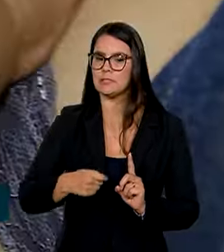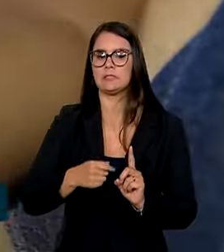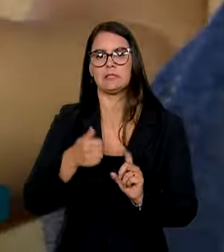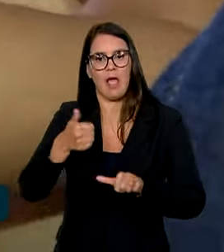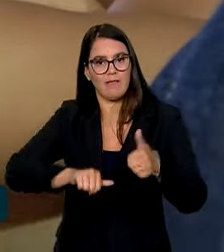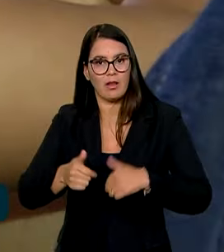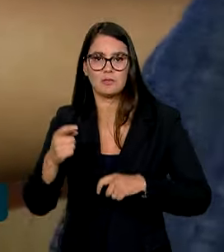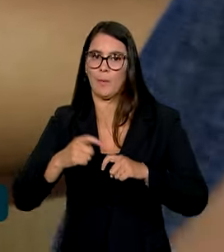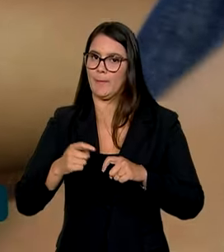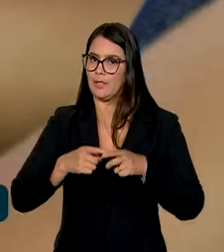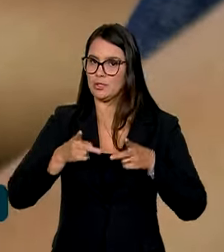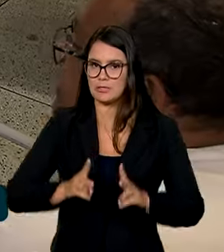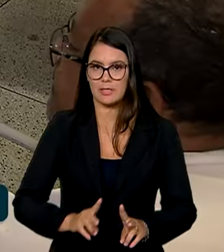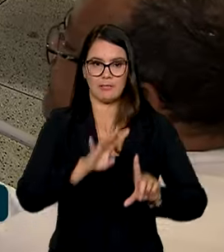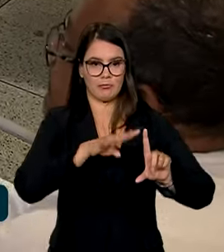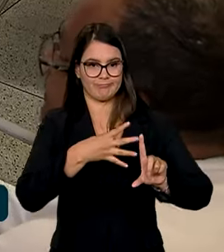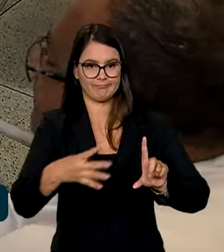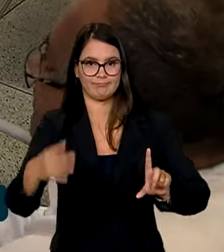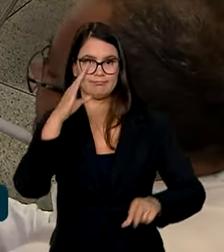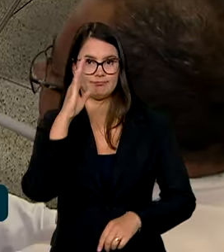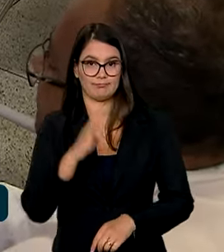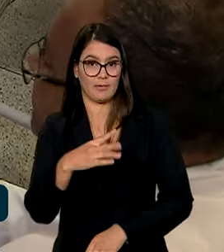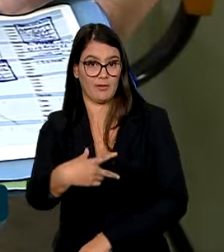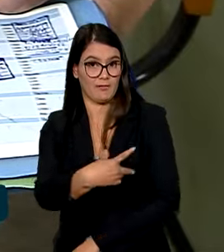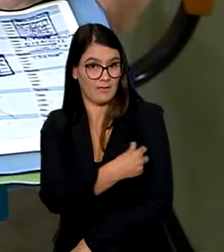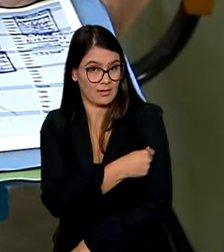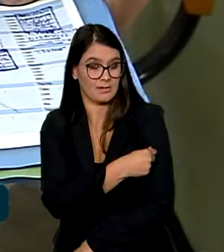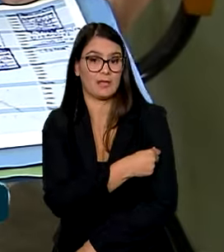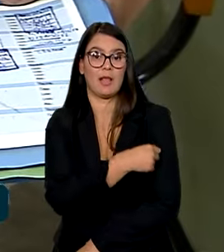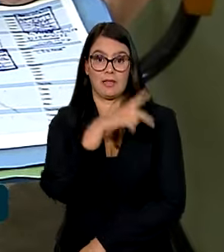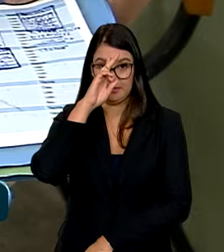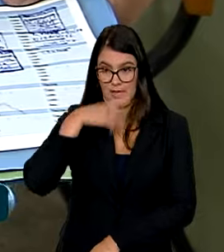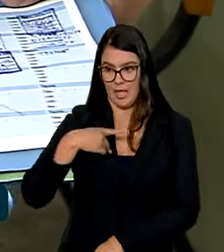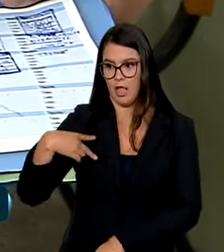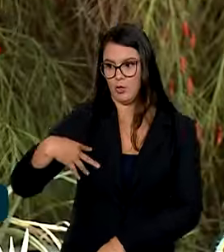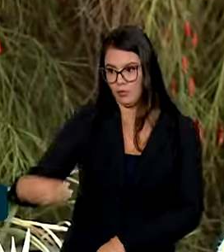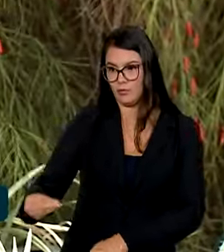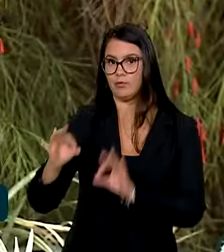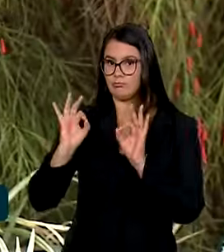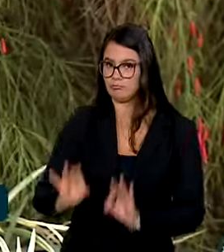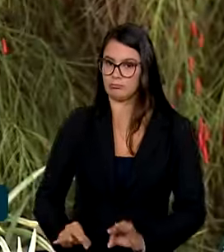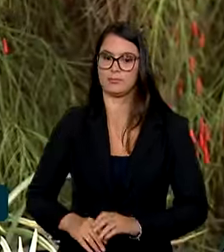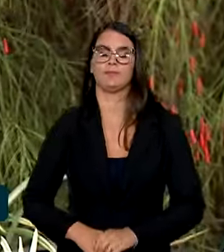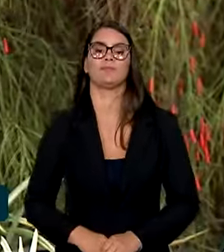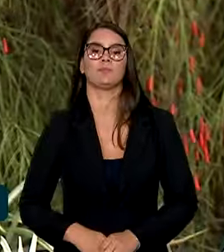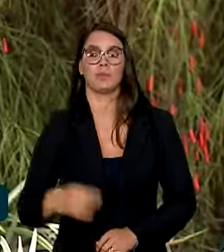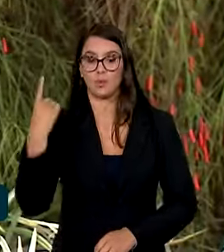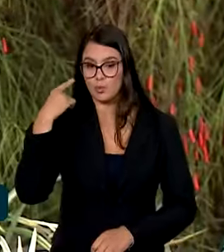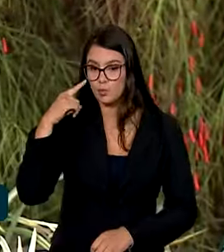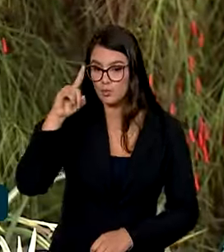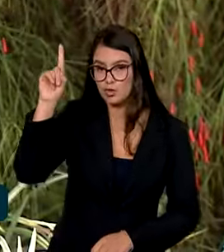-natal e é preciso manter o calendário nacional de vacinação dos filhos em dia. Eu pretendo, assim, um dia não